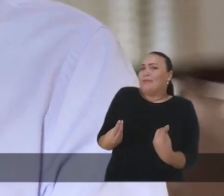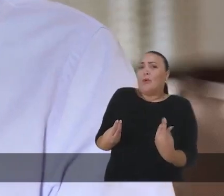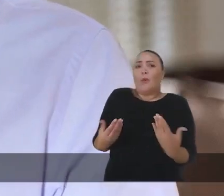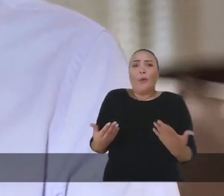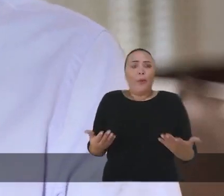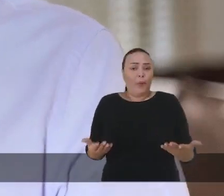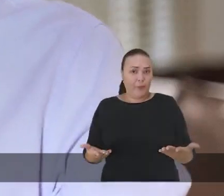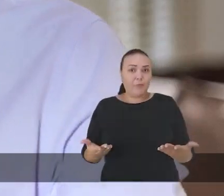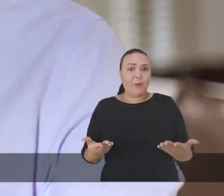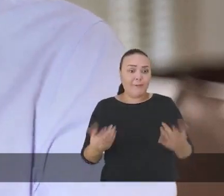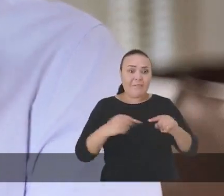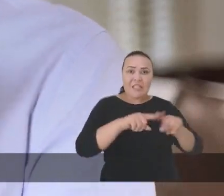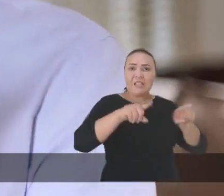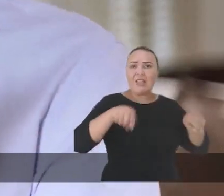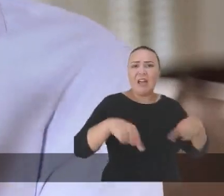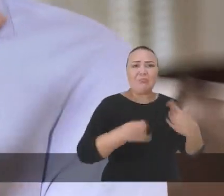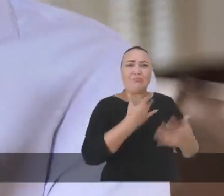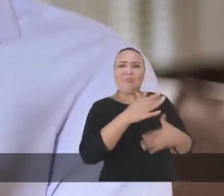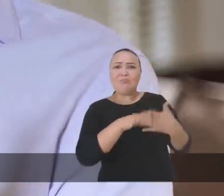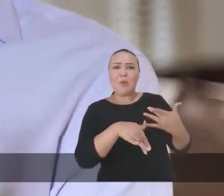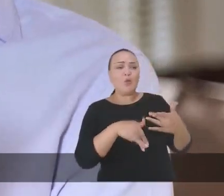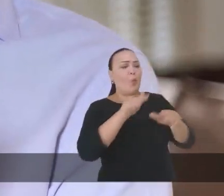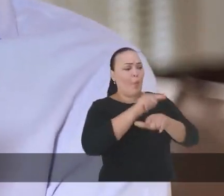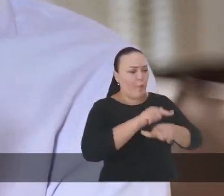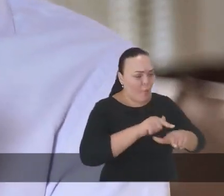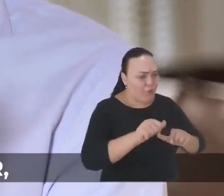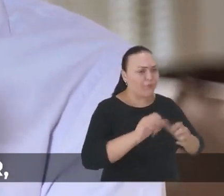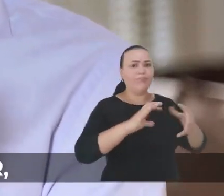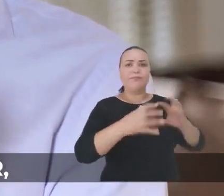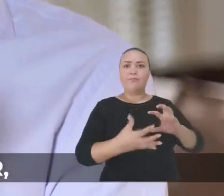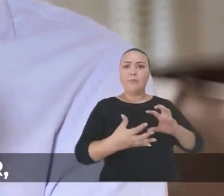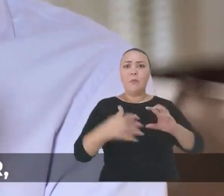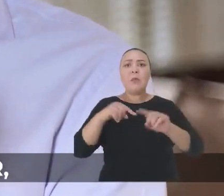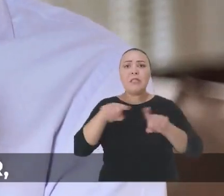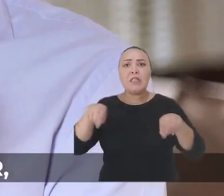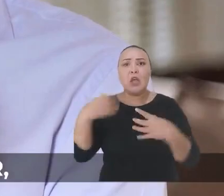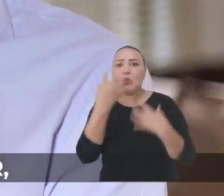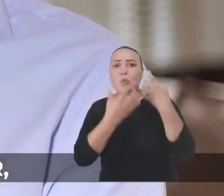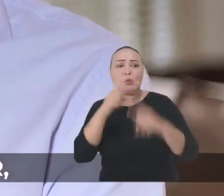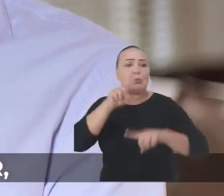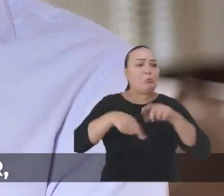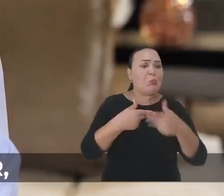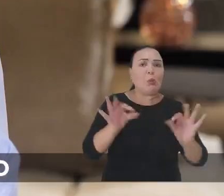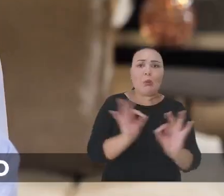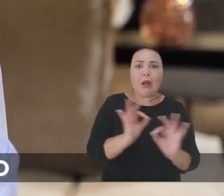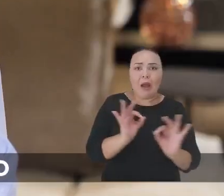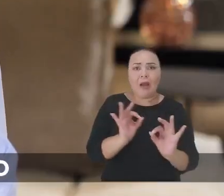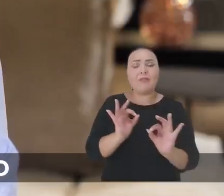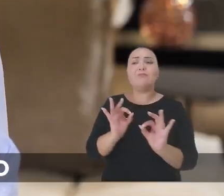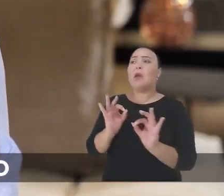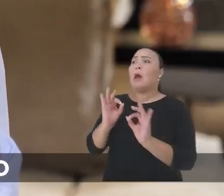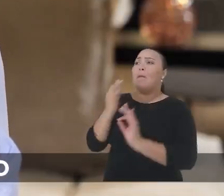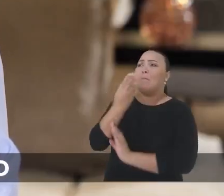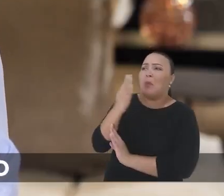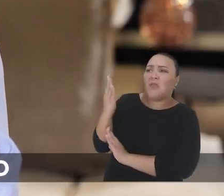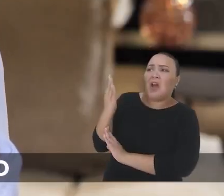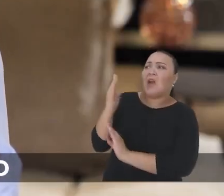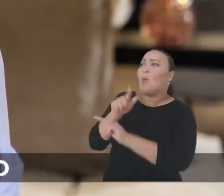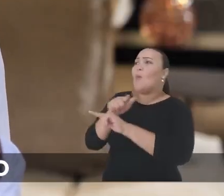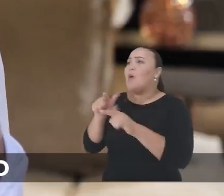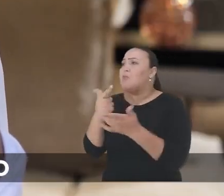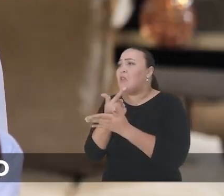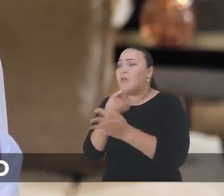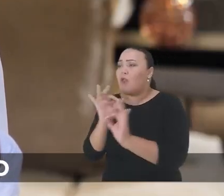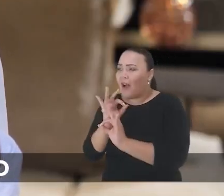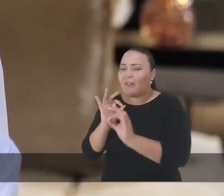desocupando sala de entulho, sala de música que não tinha um tambor, biblioteca que não tinha livro.